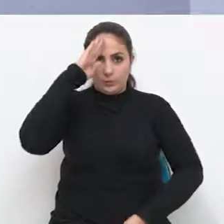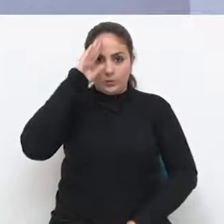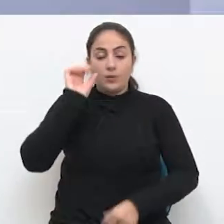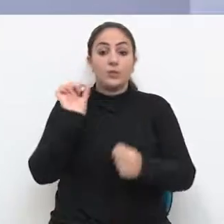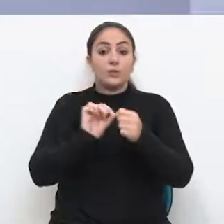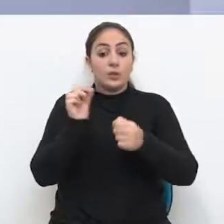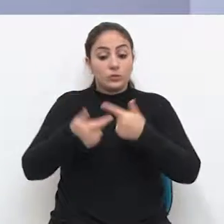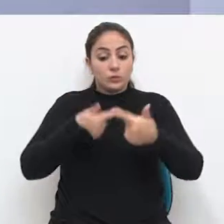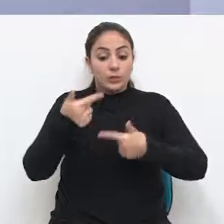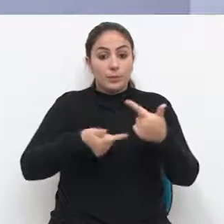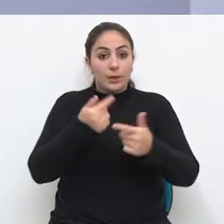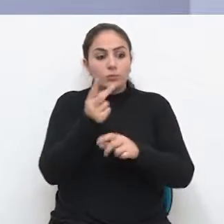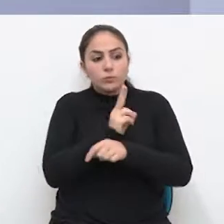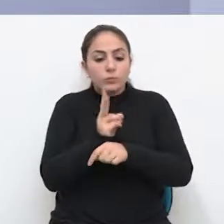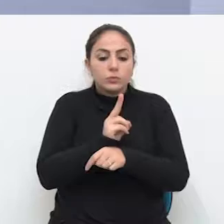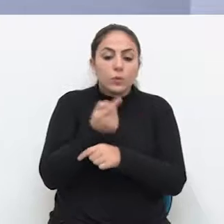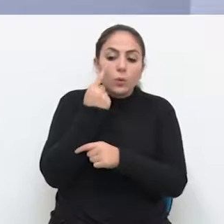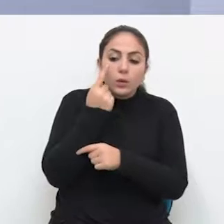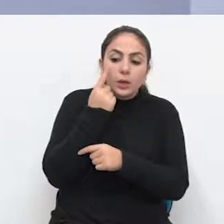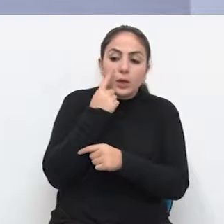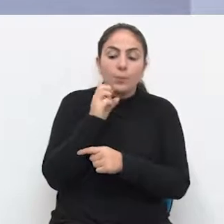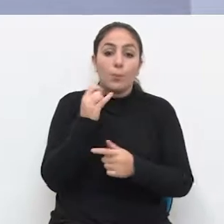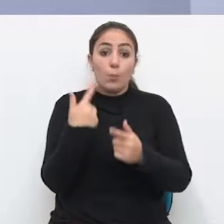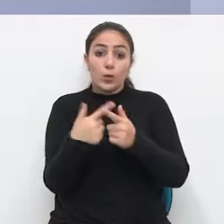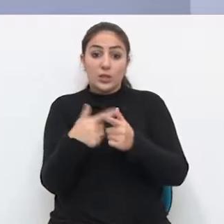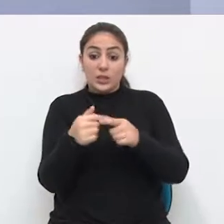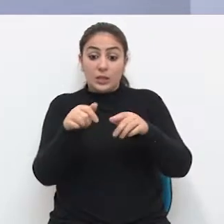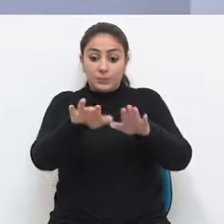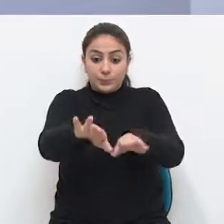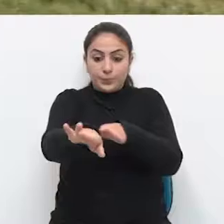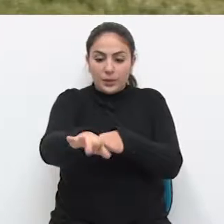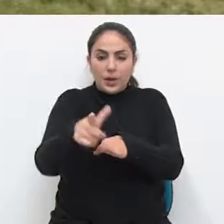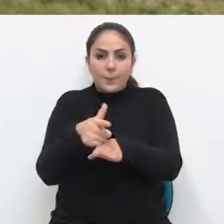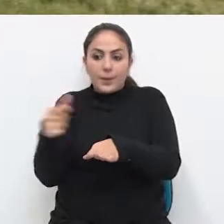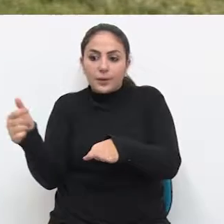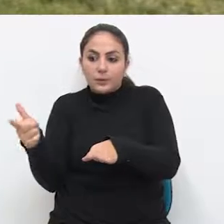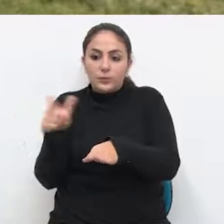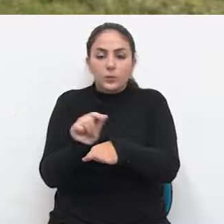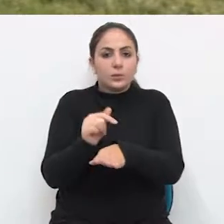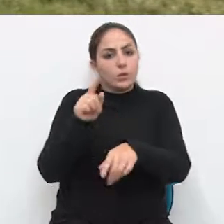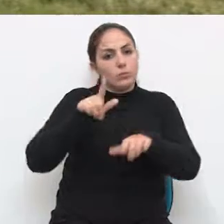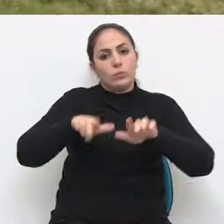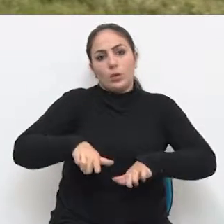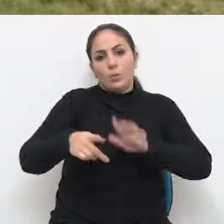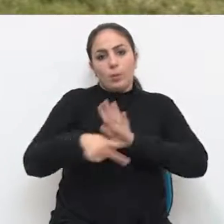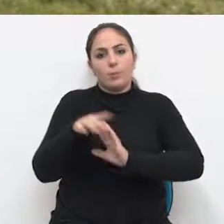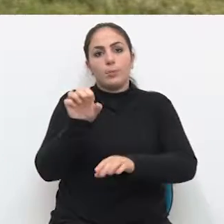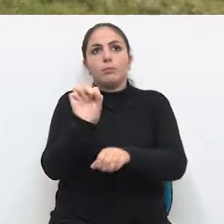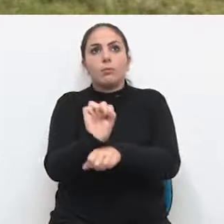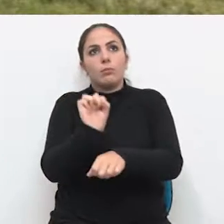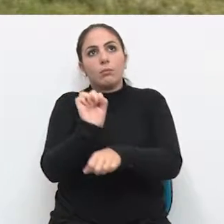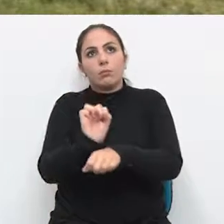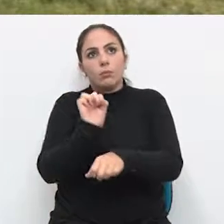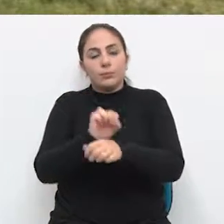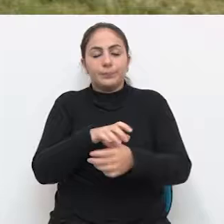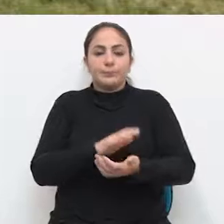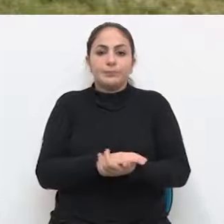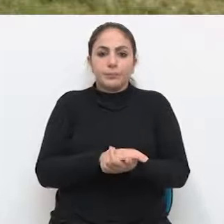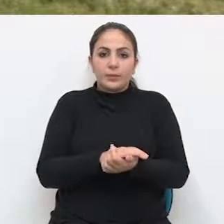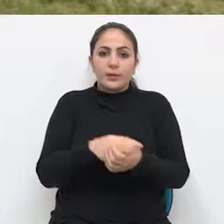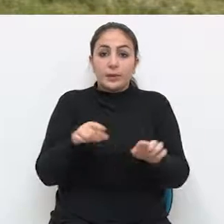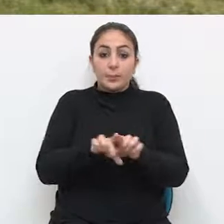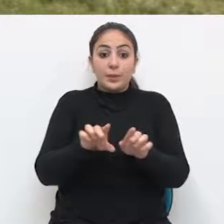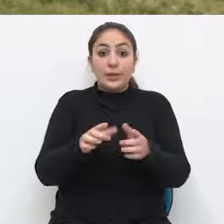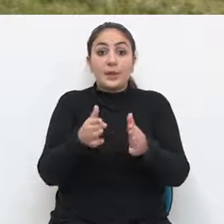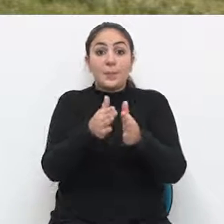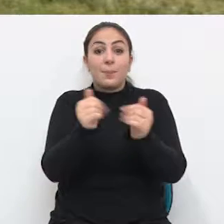trabalho de fiscalização, porque embarque e desembarque não é lugar de estacionamento. Em outro documento, o parlamentar solicita o